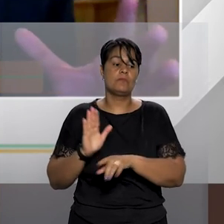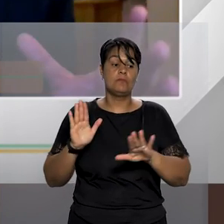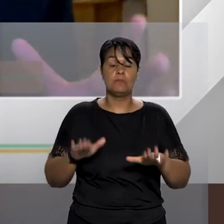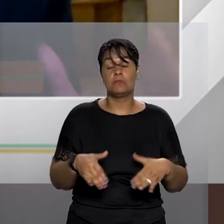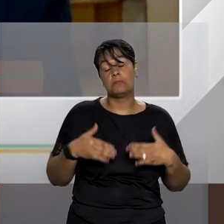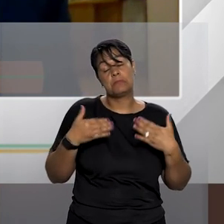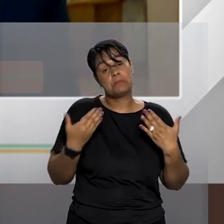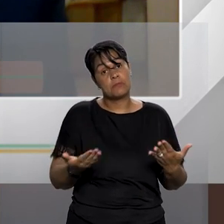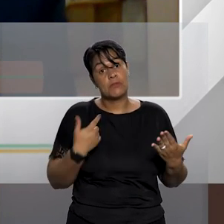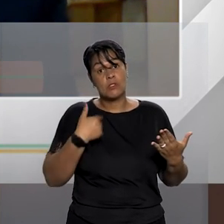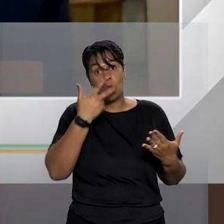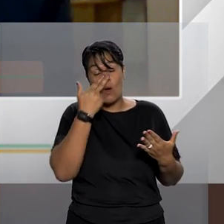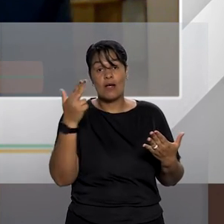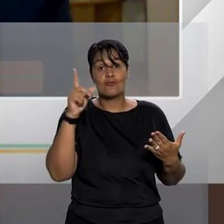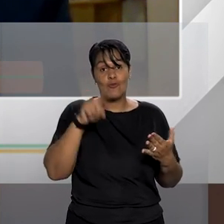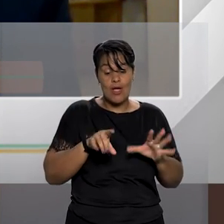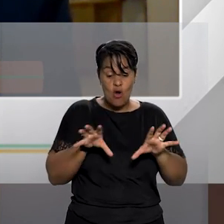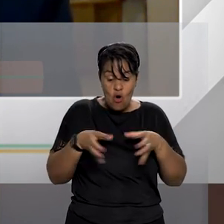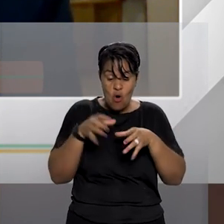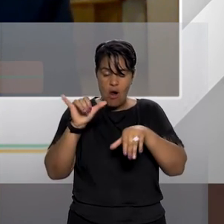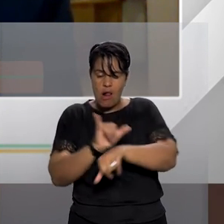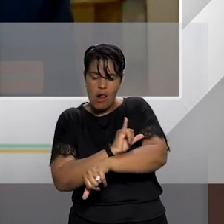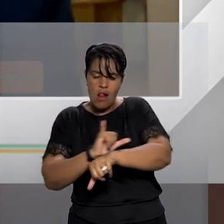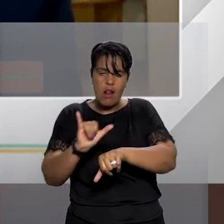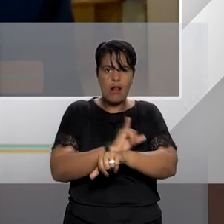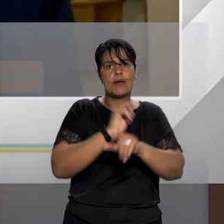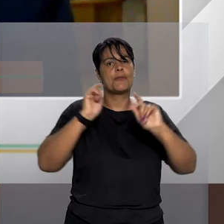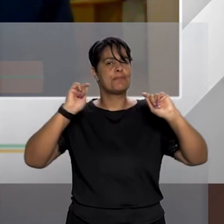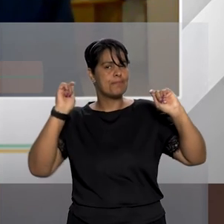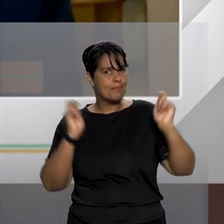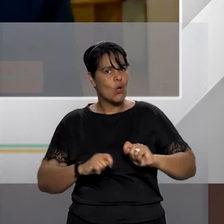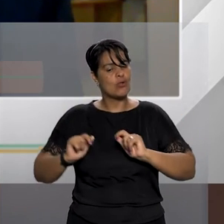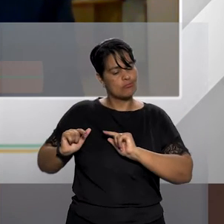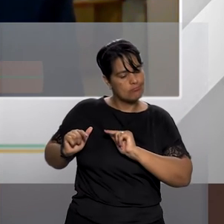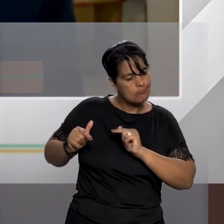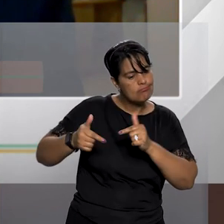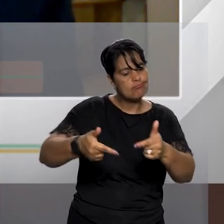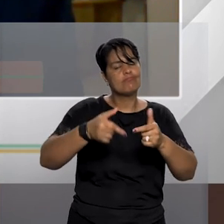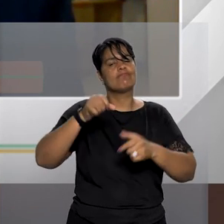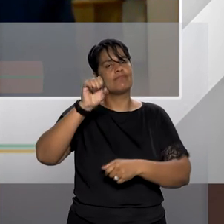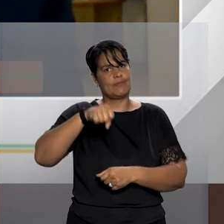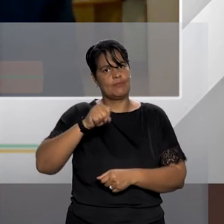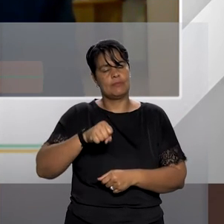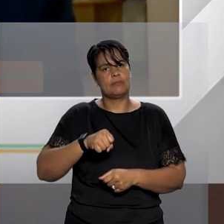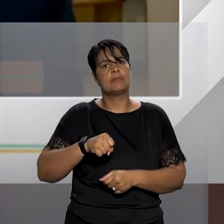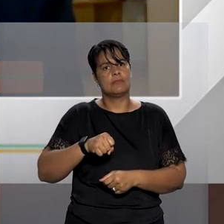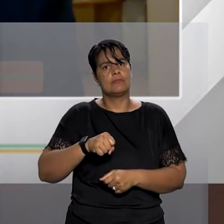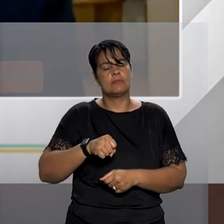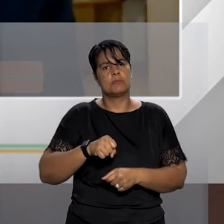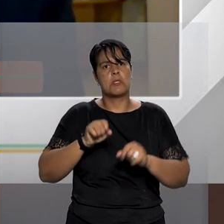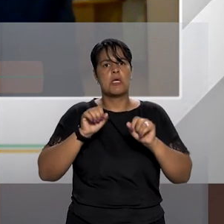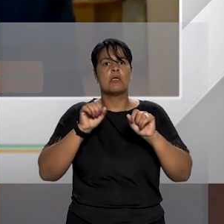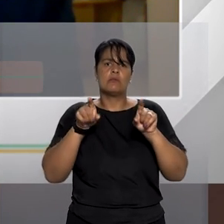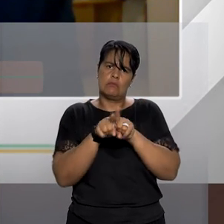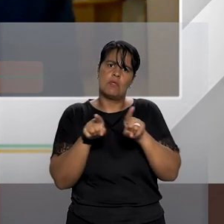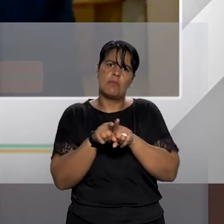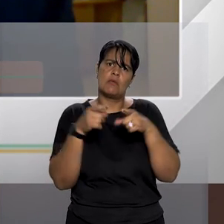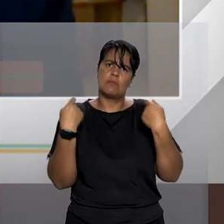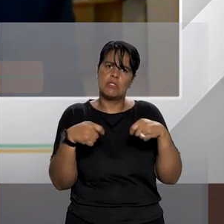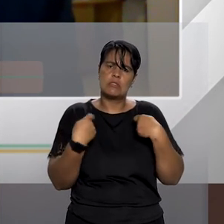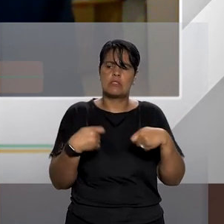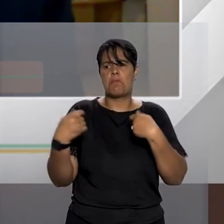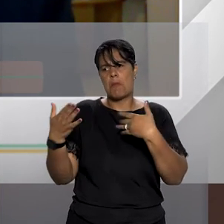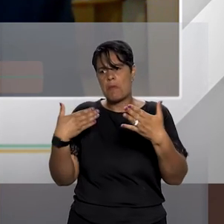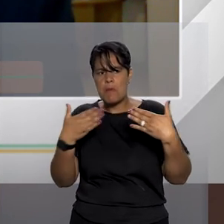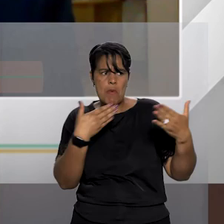conjunto de estratégias que eu acho que sim a gente pode ir avançando devagar mas sempre em diálogo com a academia